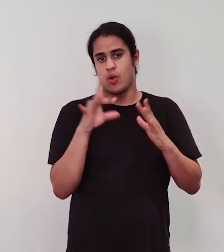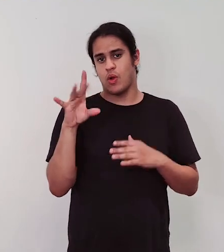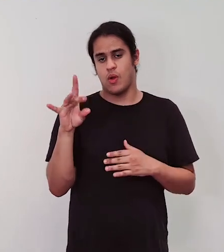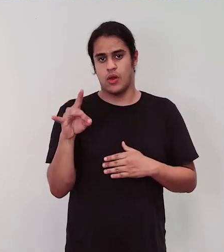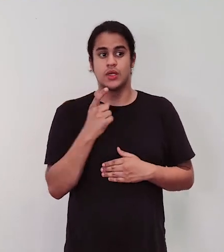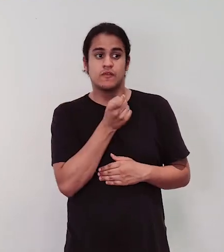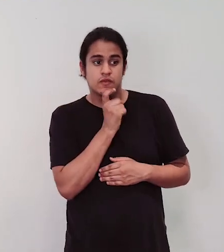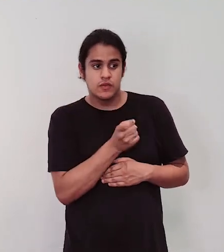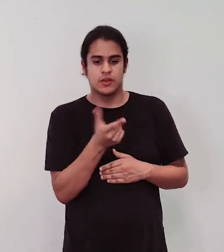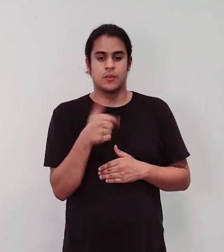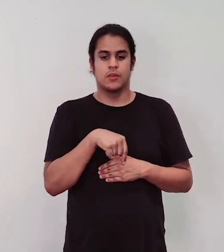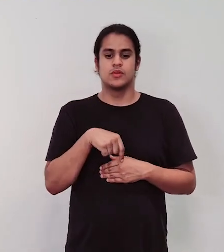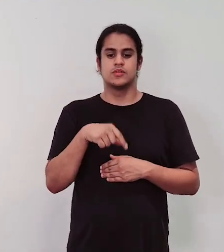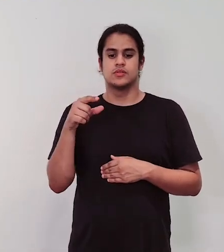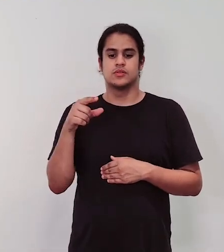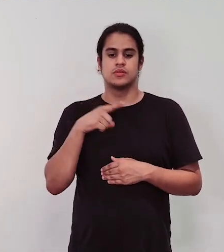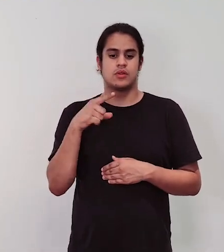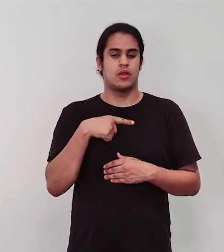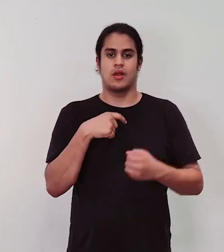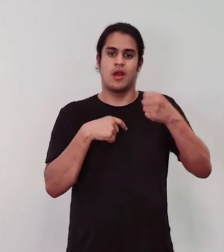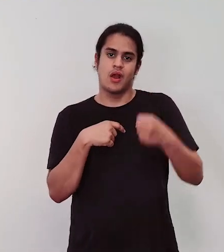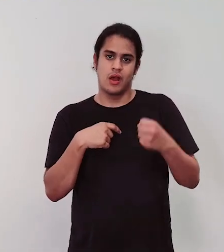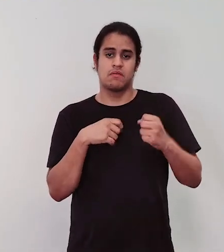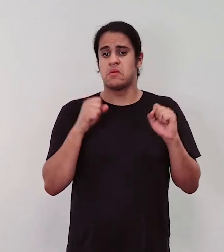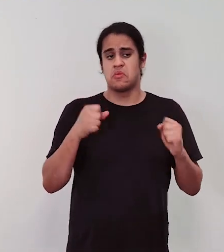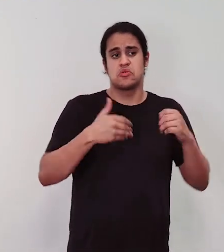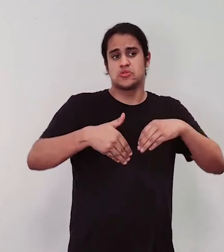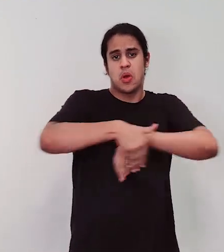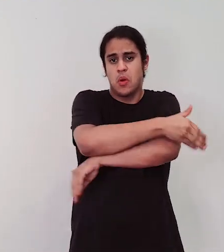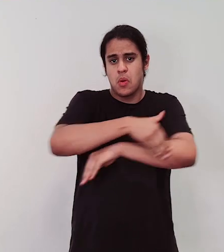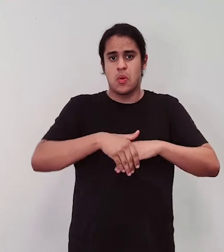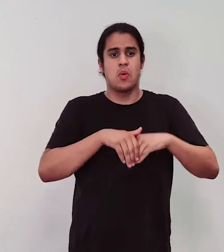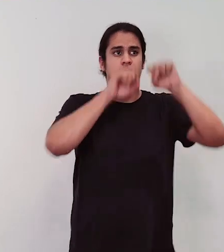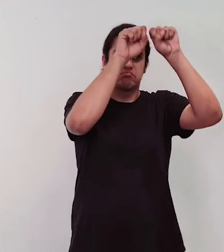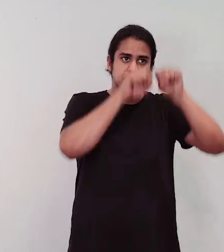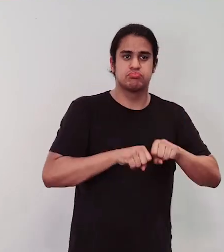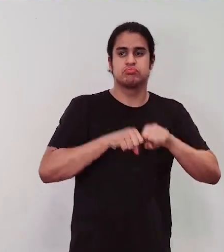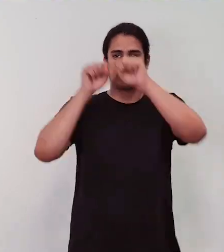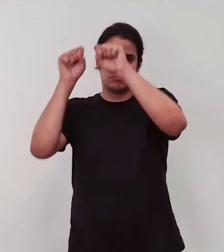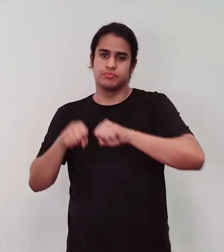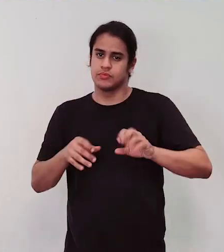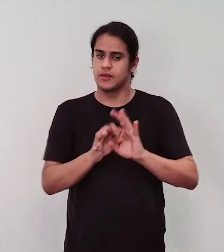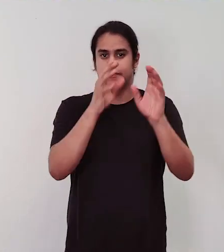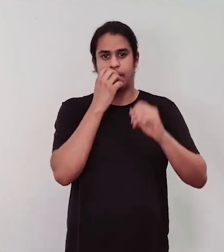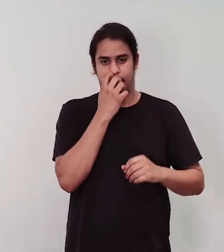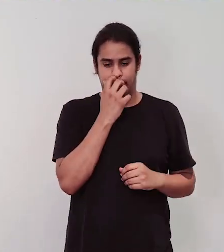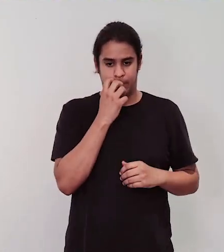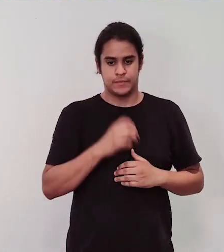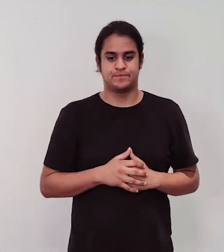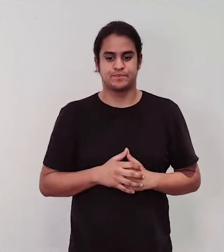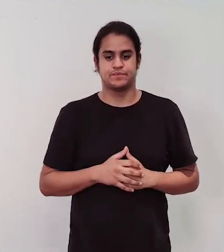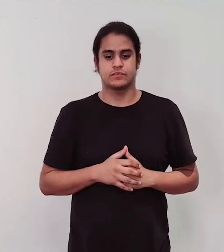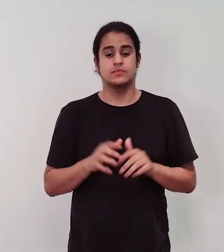e aí você coloca numa garrafa e pode sair por aí pela rua por onde for para colar salame eu trouxe opções de papel